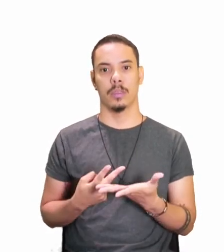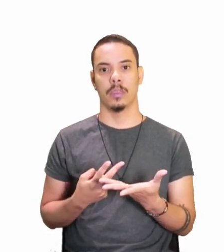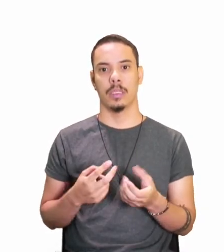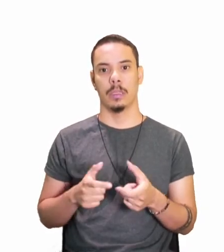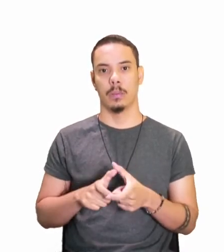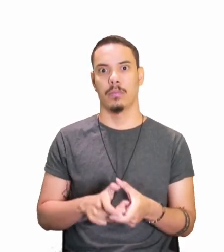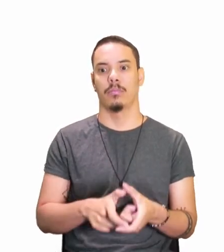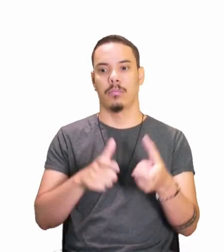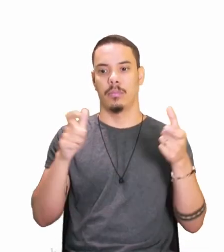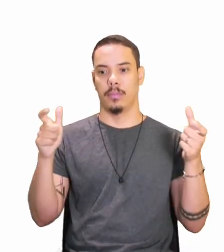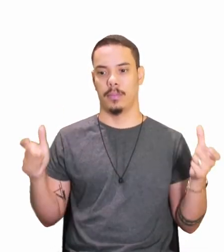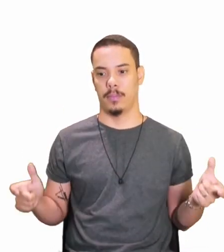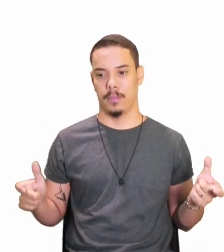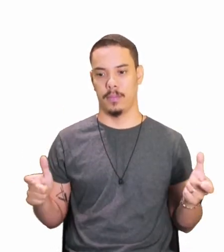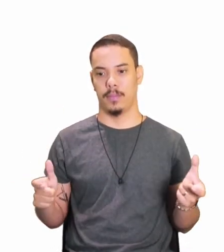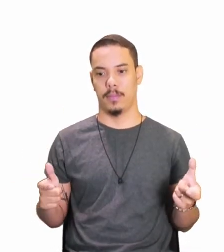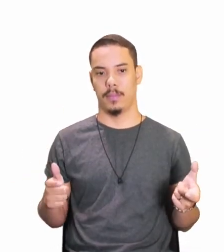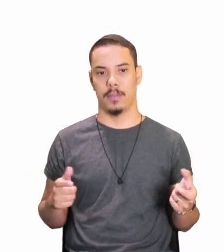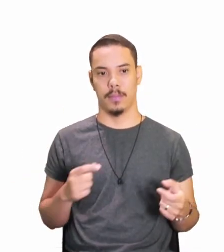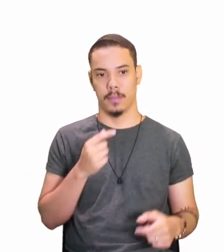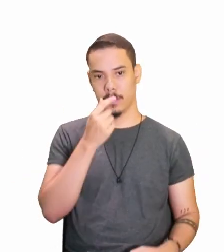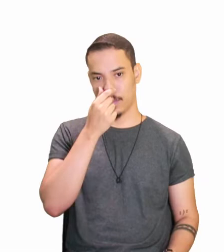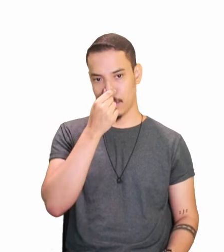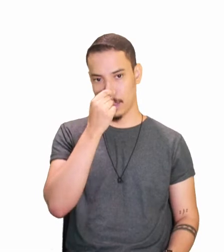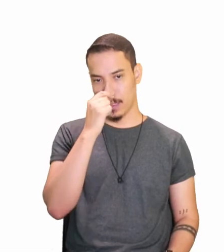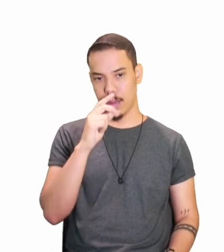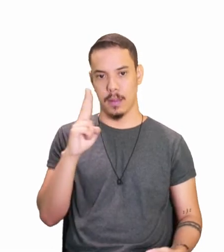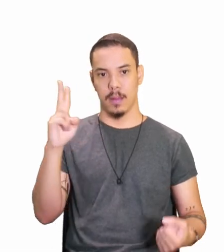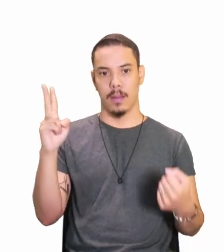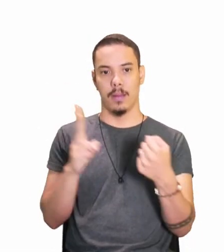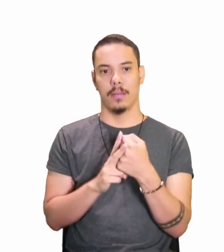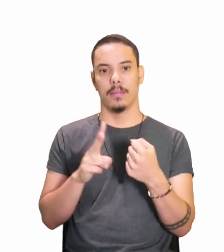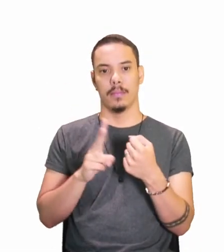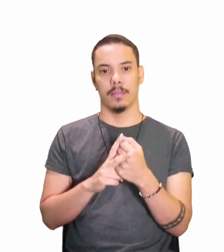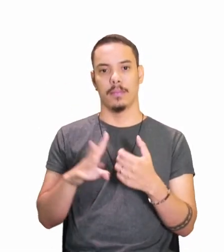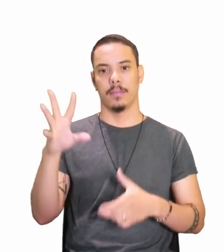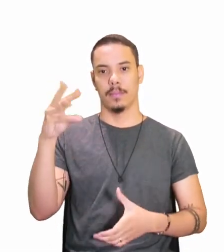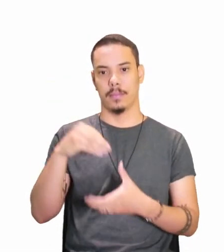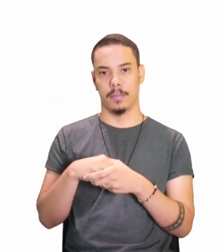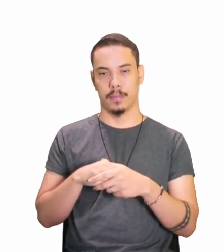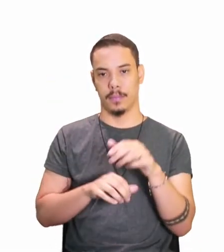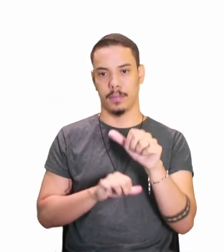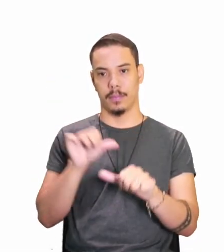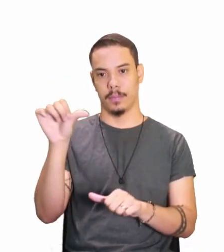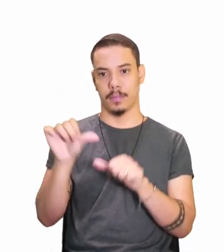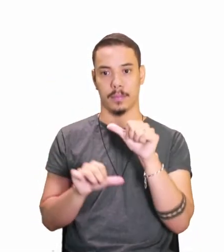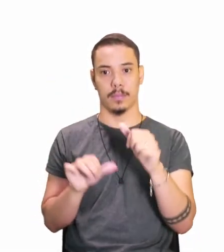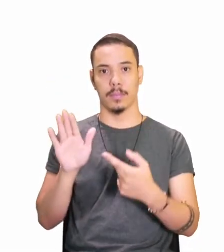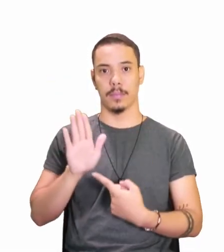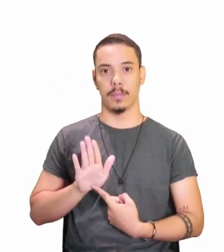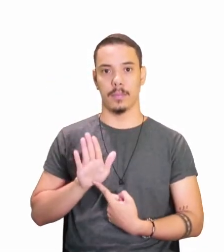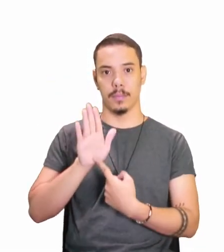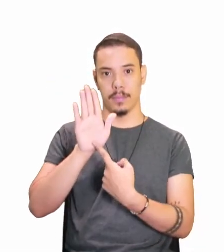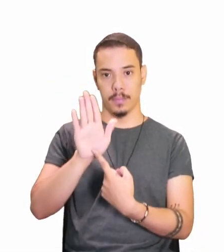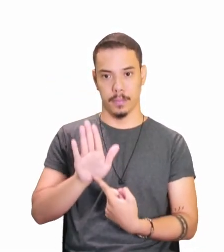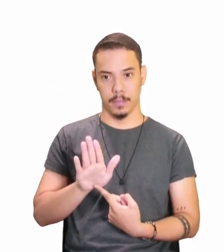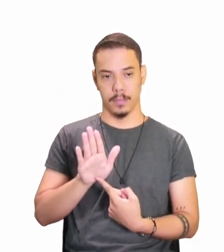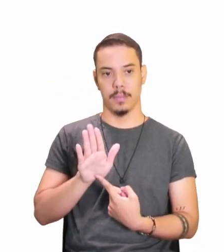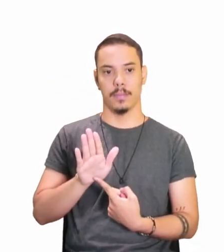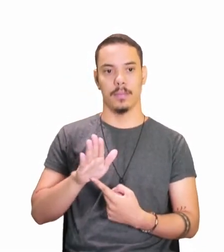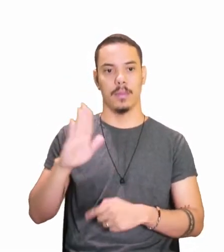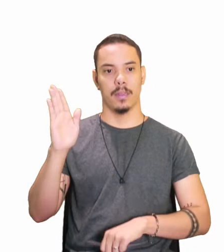Beleza? Olha só, é o conjunto do verbos irregulares, que demonstram, presta atenção,